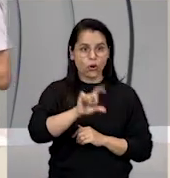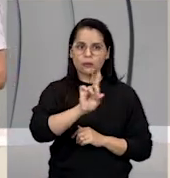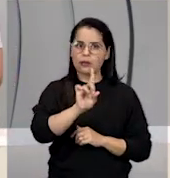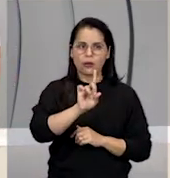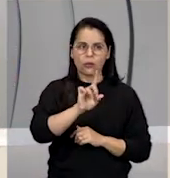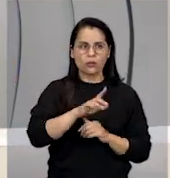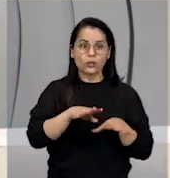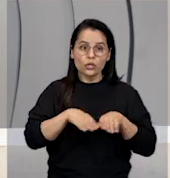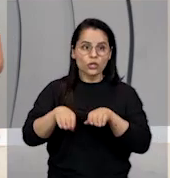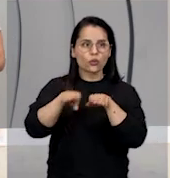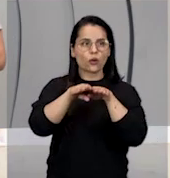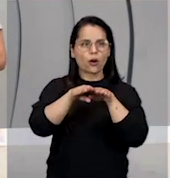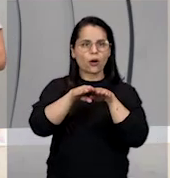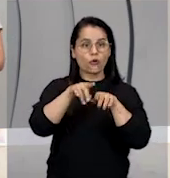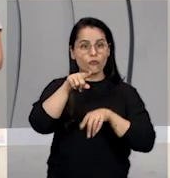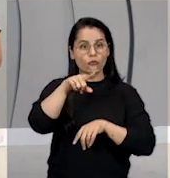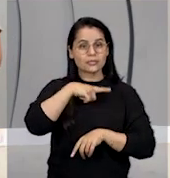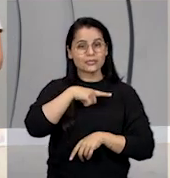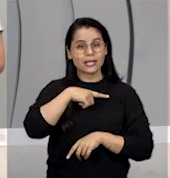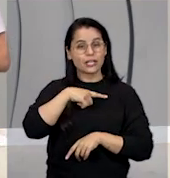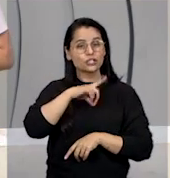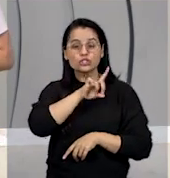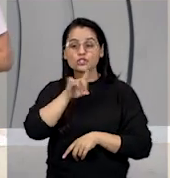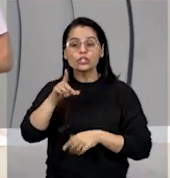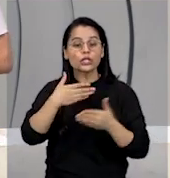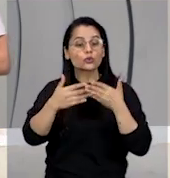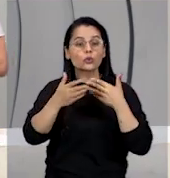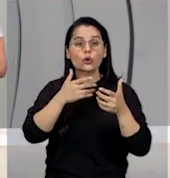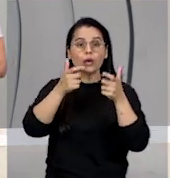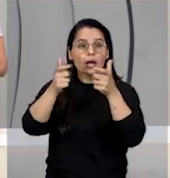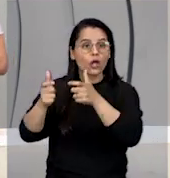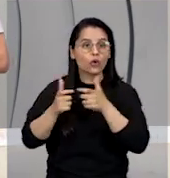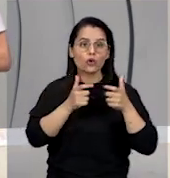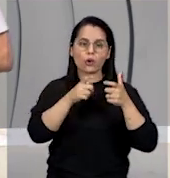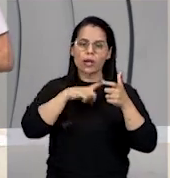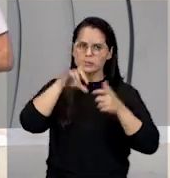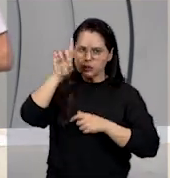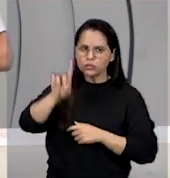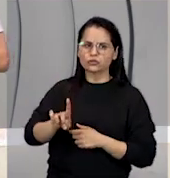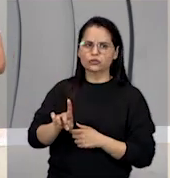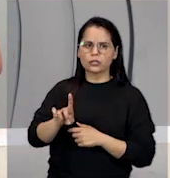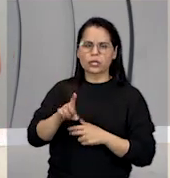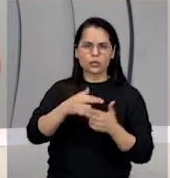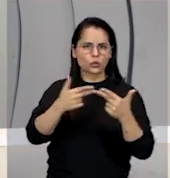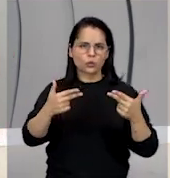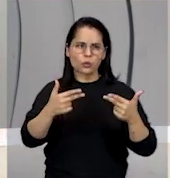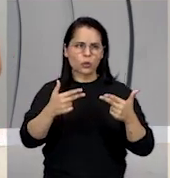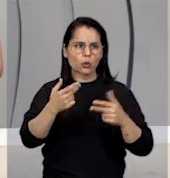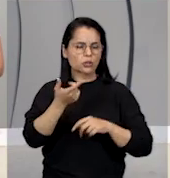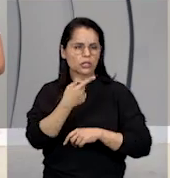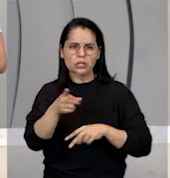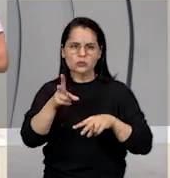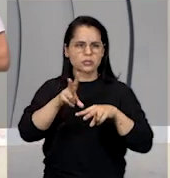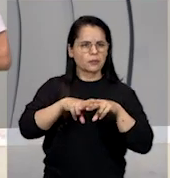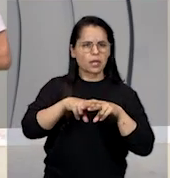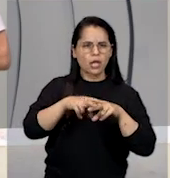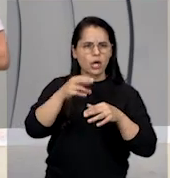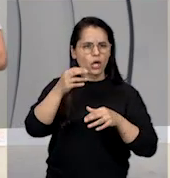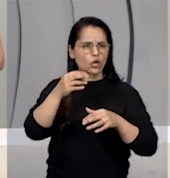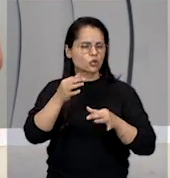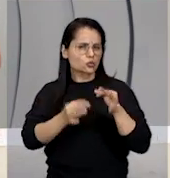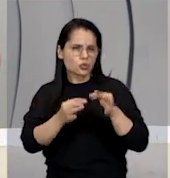Você tem direitos onde quer que vá. Em qualquer lugar que você vá, você tem direito a isso daqui. A não ser preso, a um julgamento.